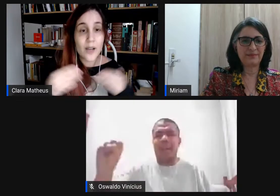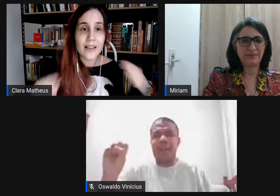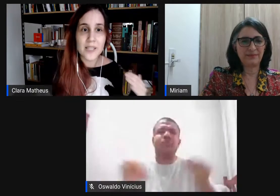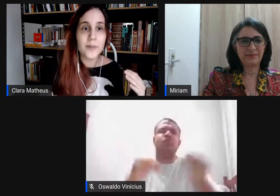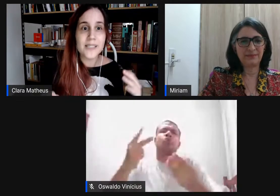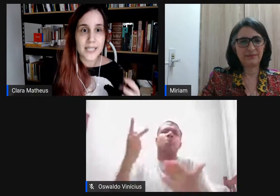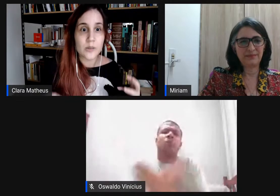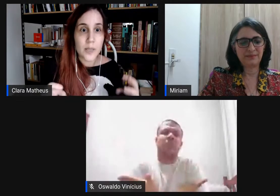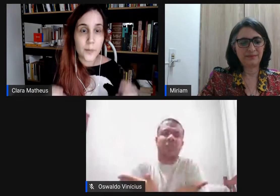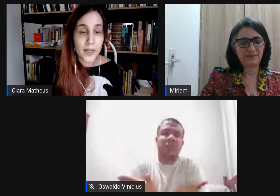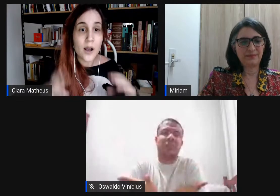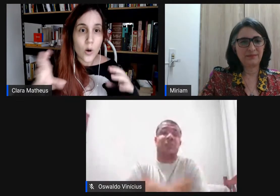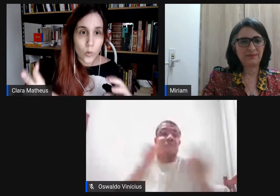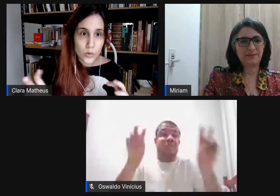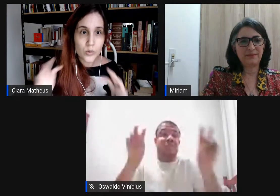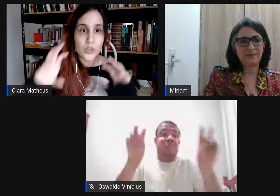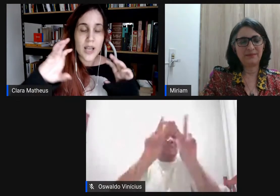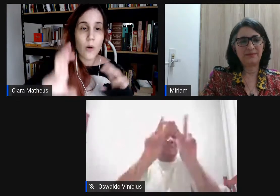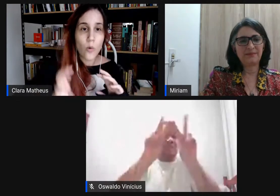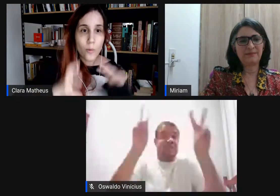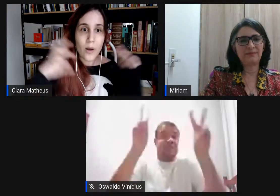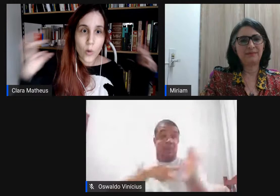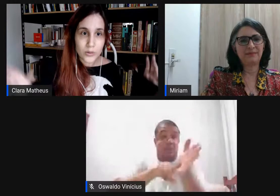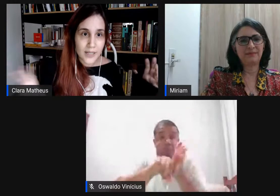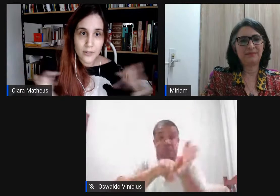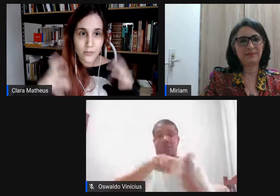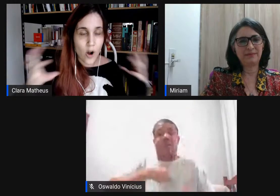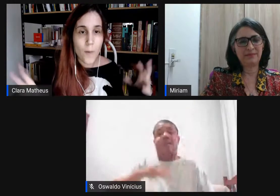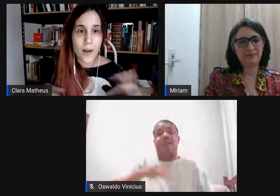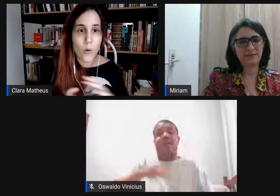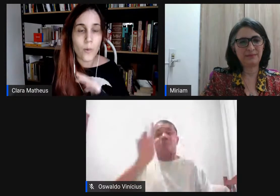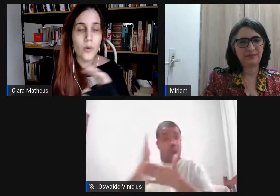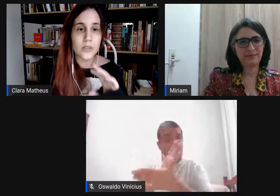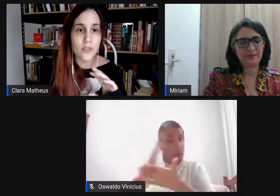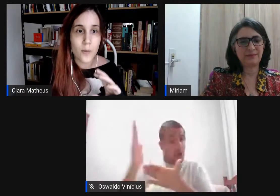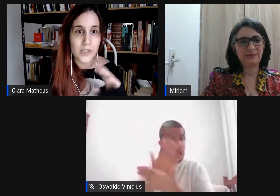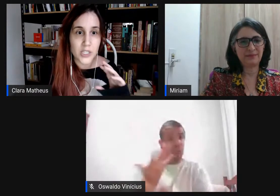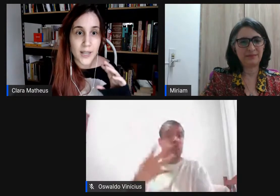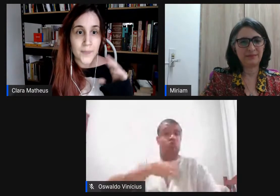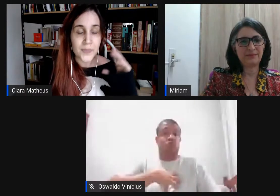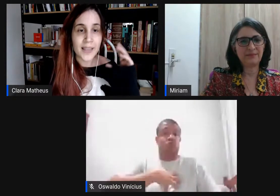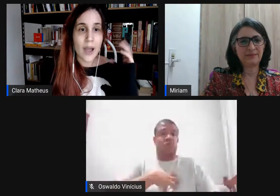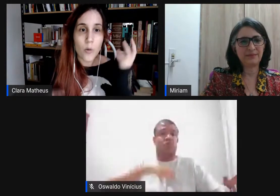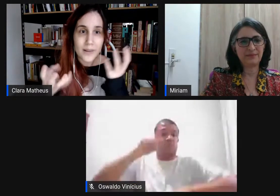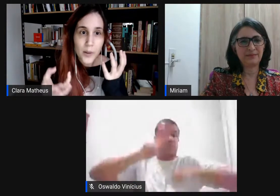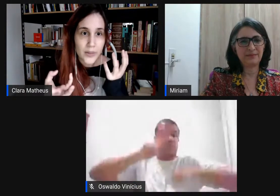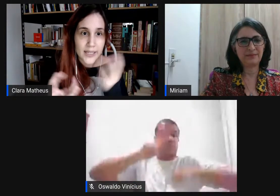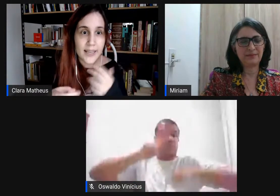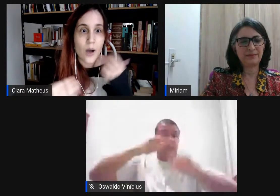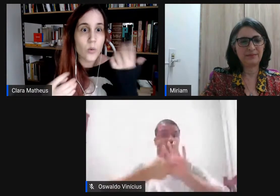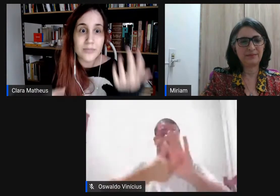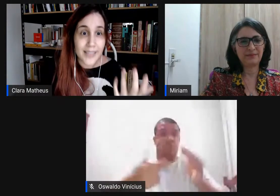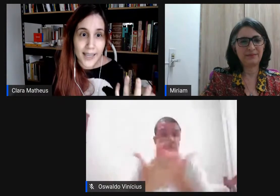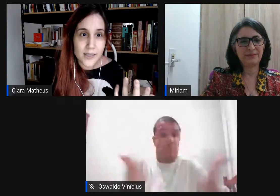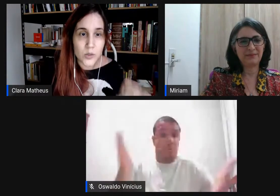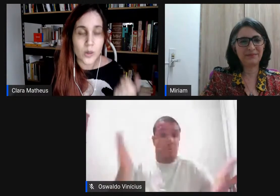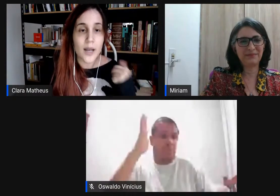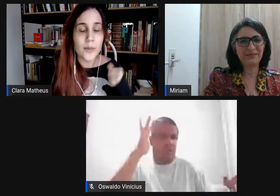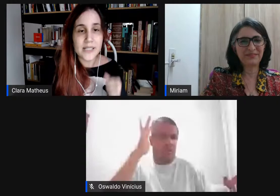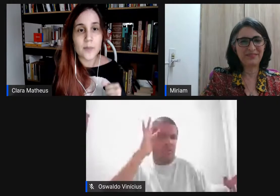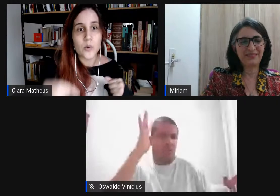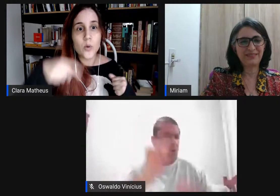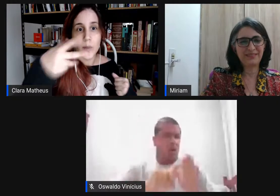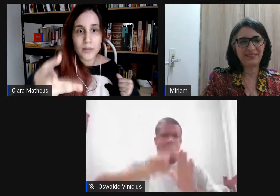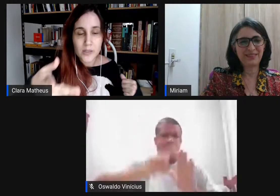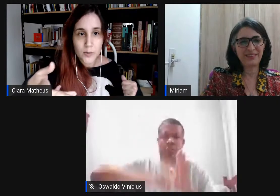quarta parede então é sempre assim eu sempre uso de alguma outra forma alguma outra forma de alguma teoria algum texto